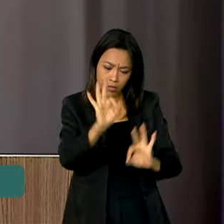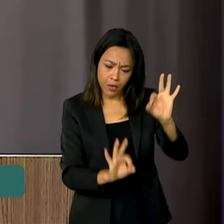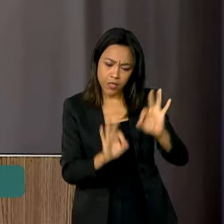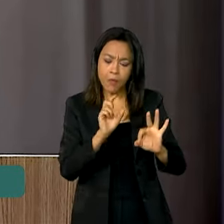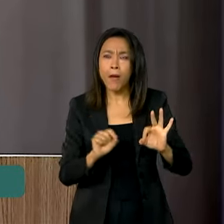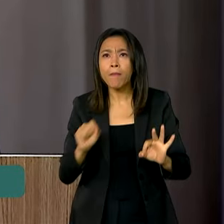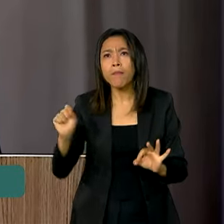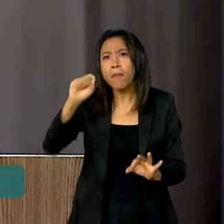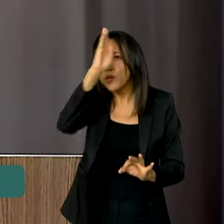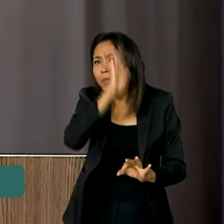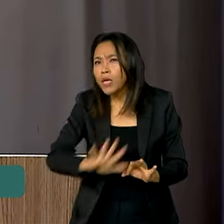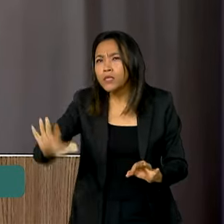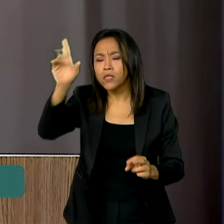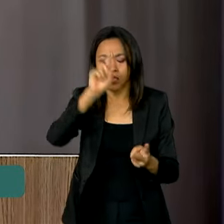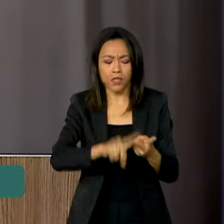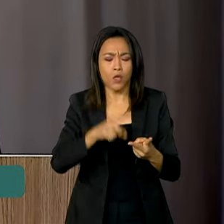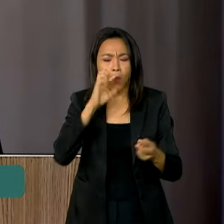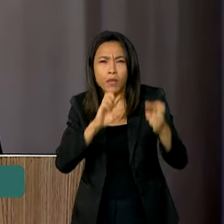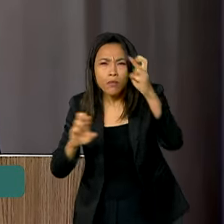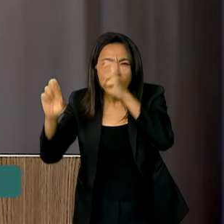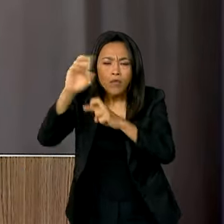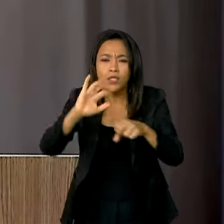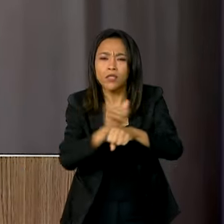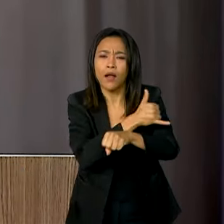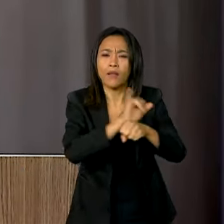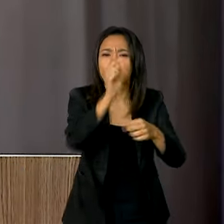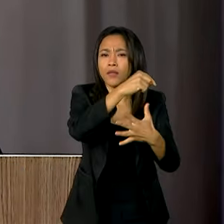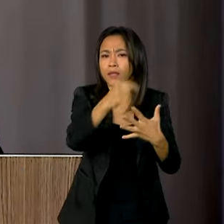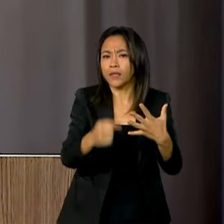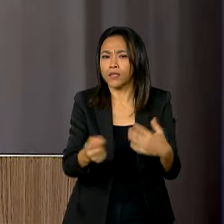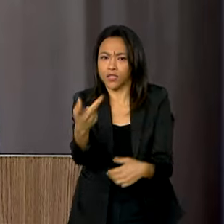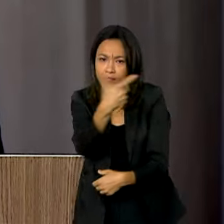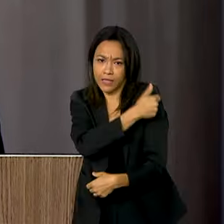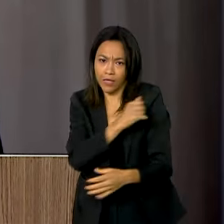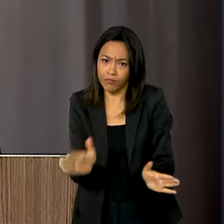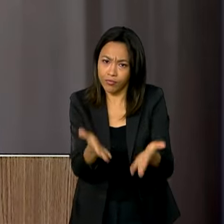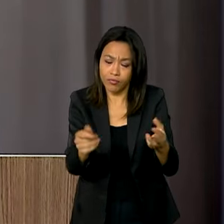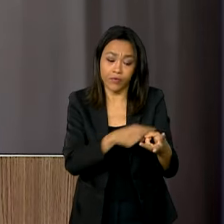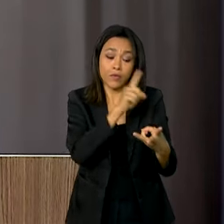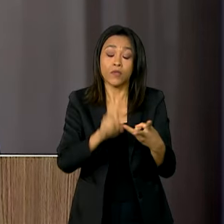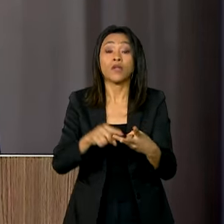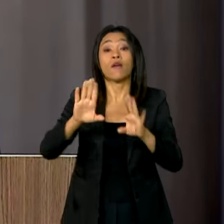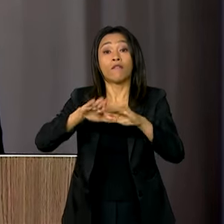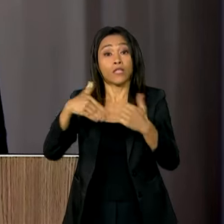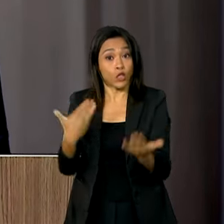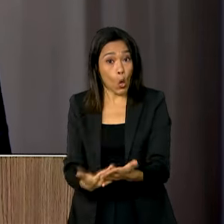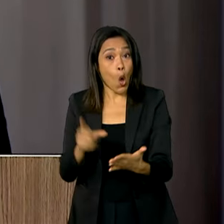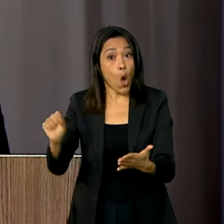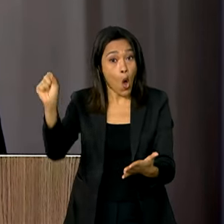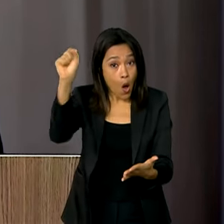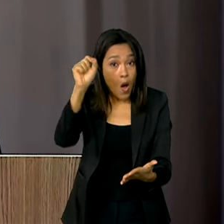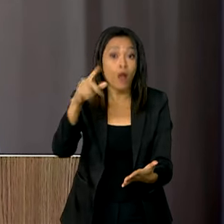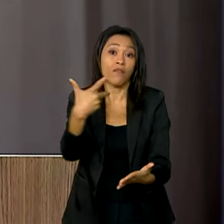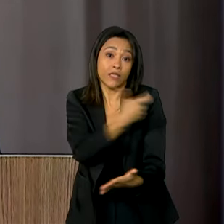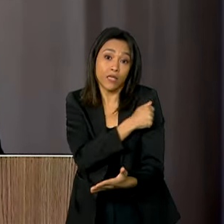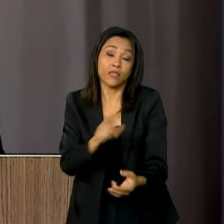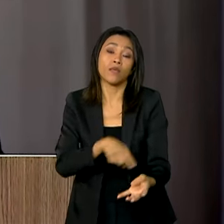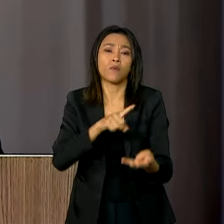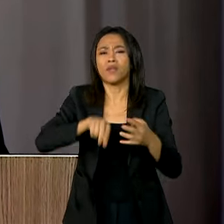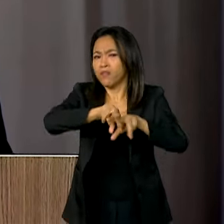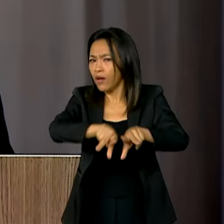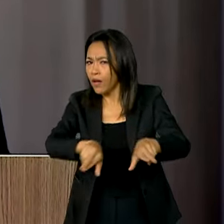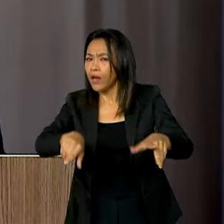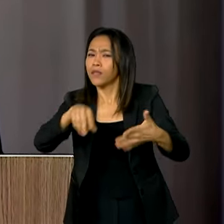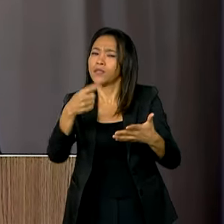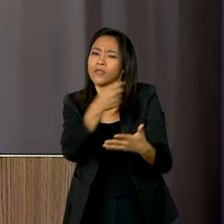todo o país, promovemos o monitoramento de estratégias de vacinação, promovemos a vacinação escolar, fizemos a multivacinação e